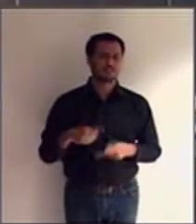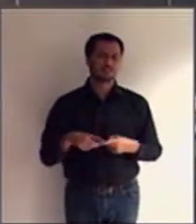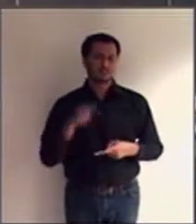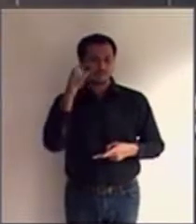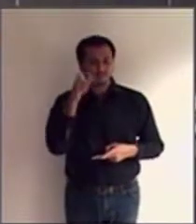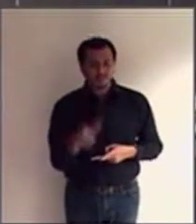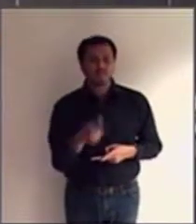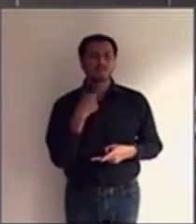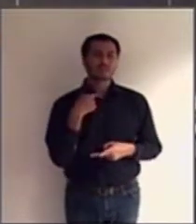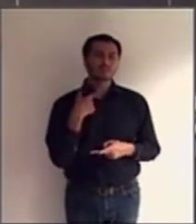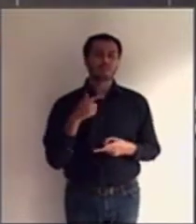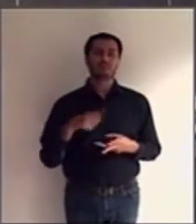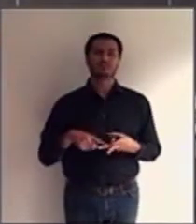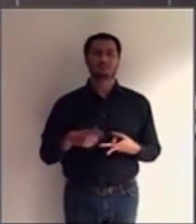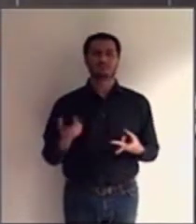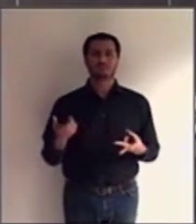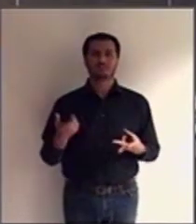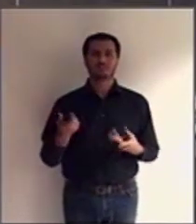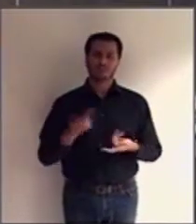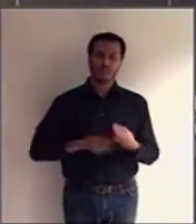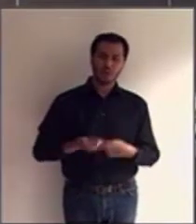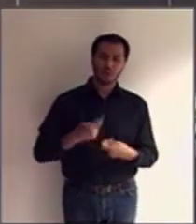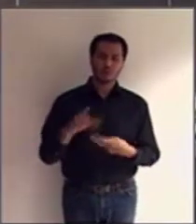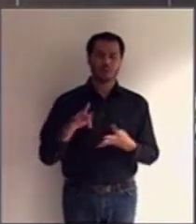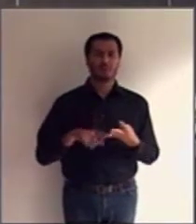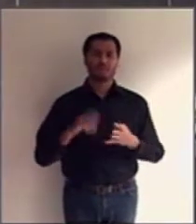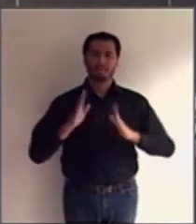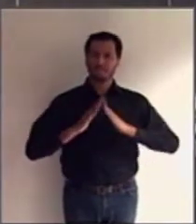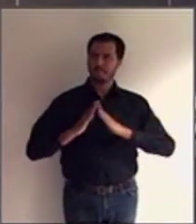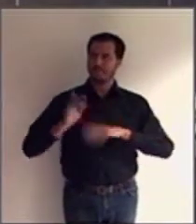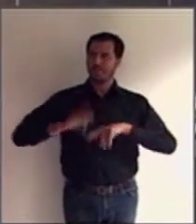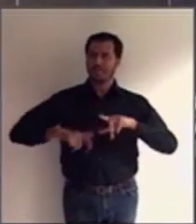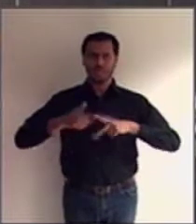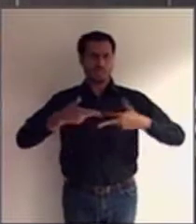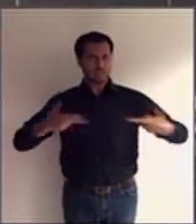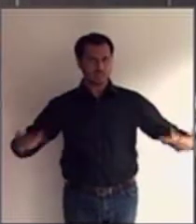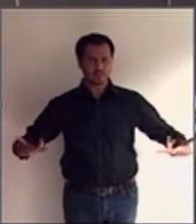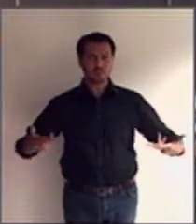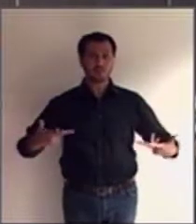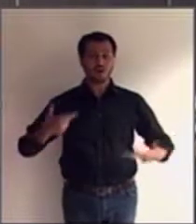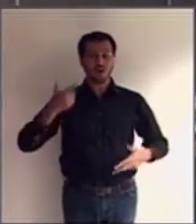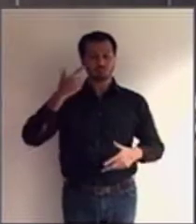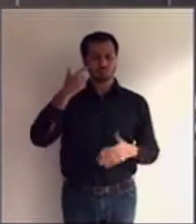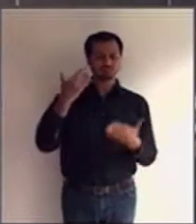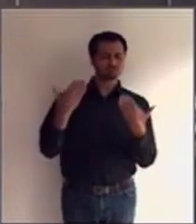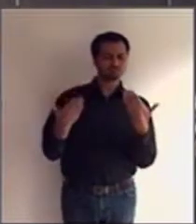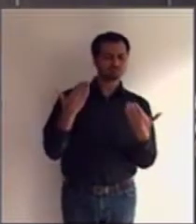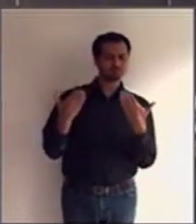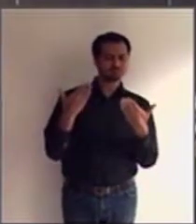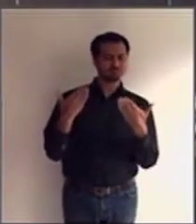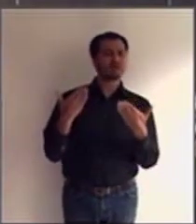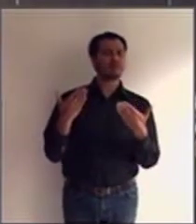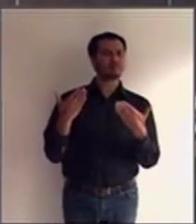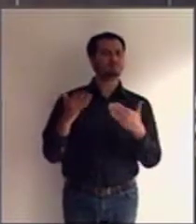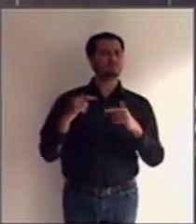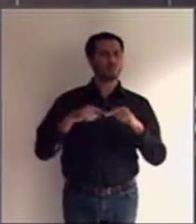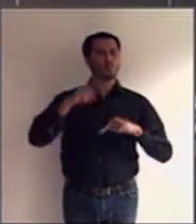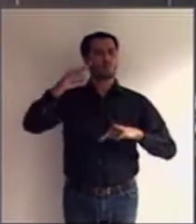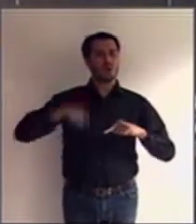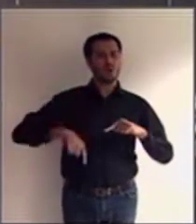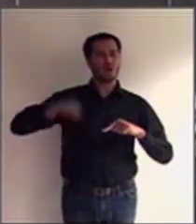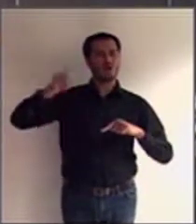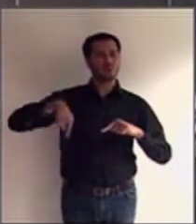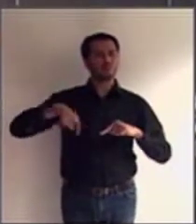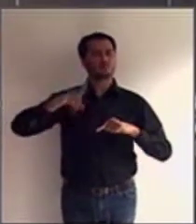interesses, sobre seus negócios, seus bens, para poder aferir o grau de deficiência dessa pessoa e, ao final, na